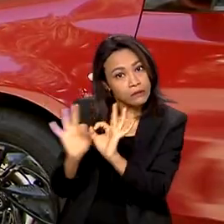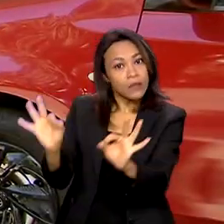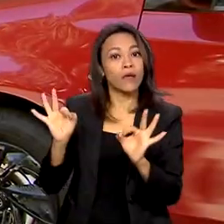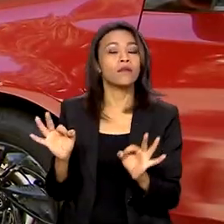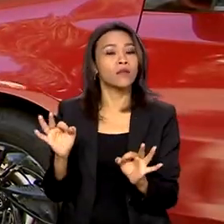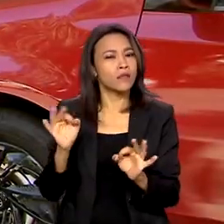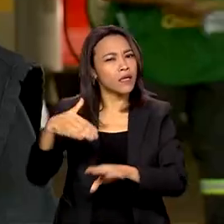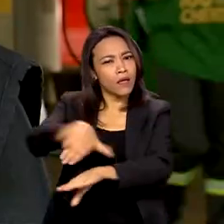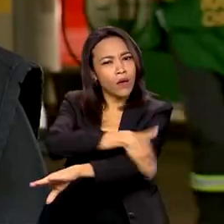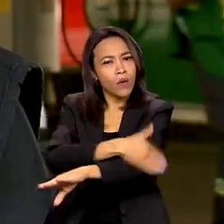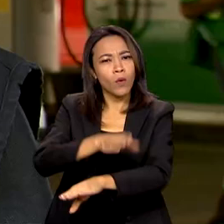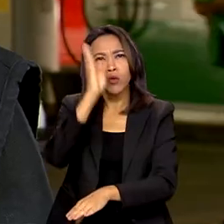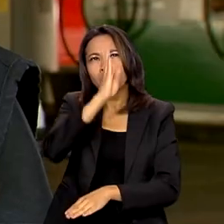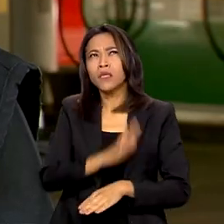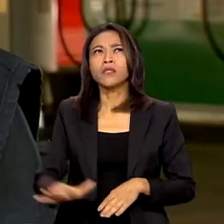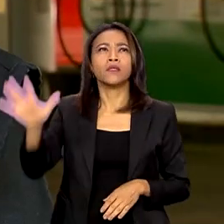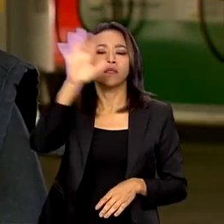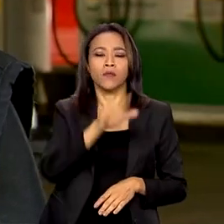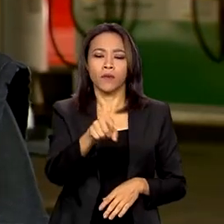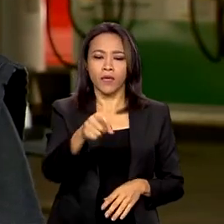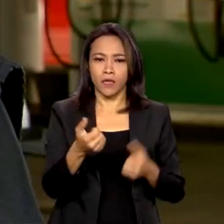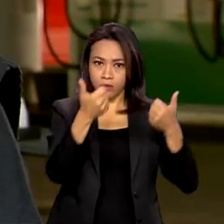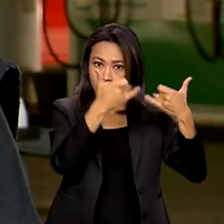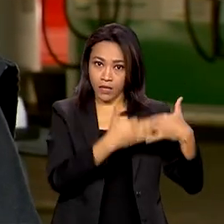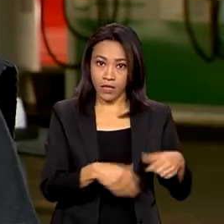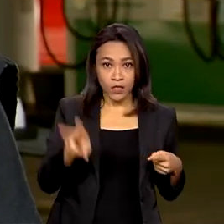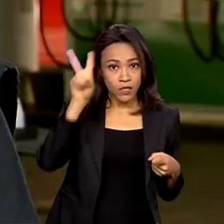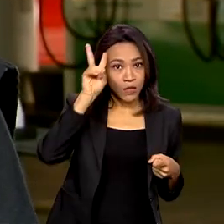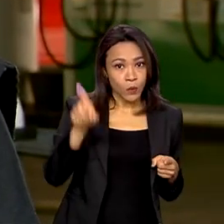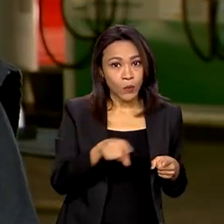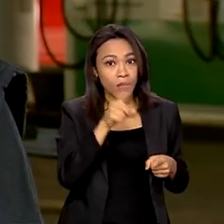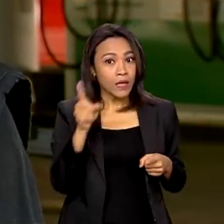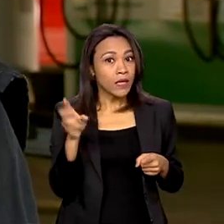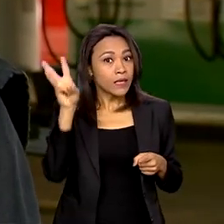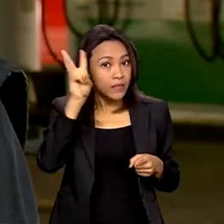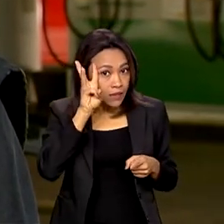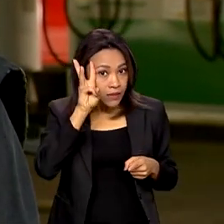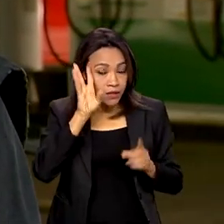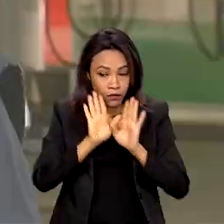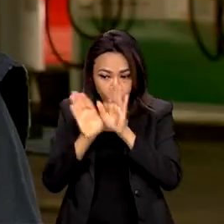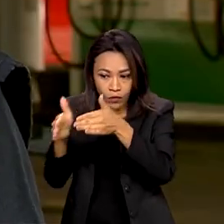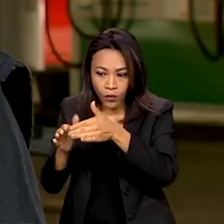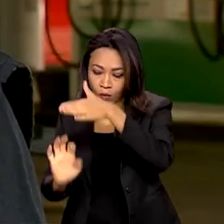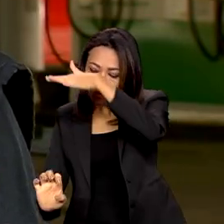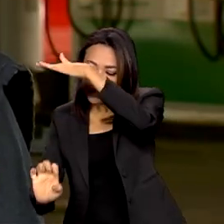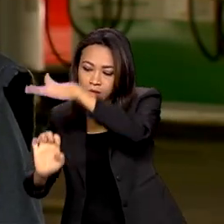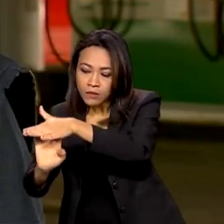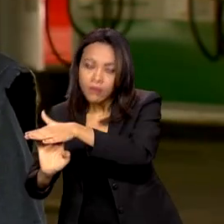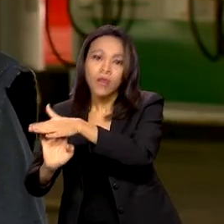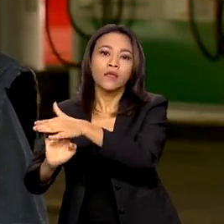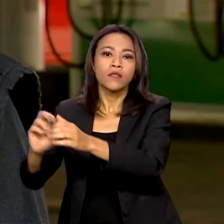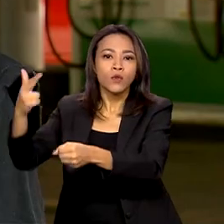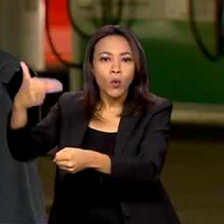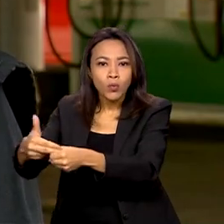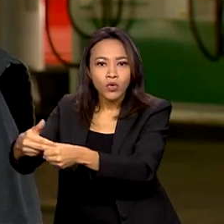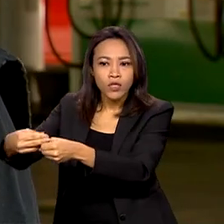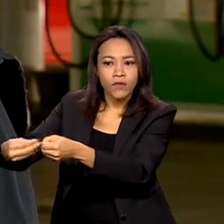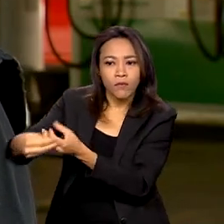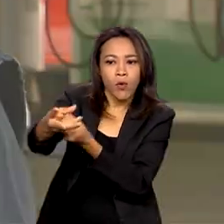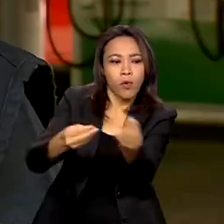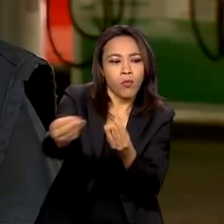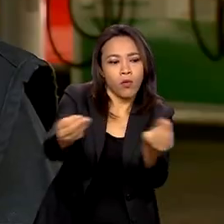todo o Brasil. Na segunda e na terça, a ANP focou nas distribuidoras. Com relação aos preços, foram